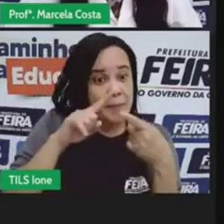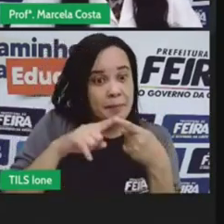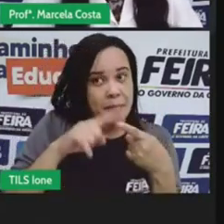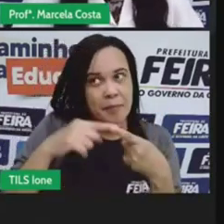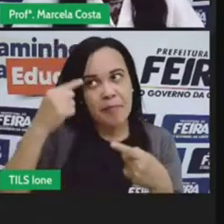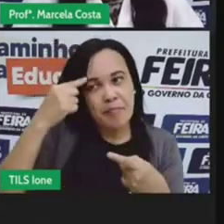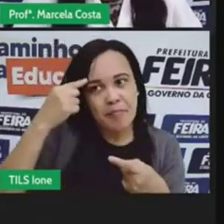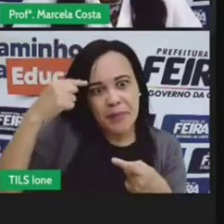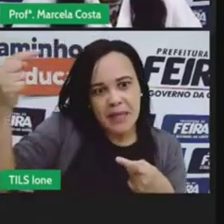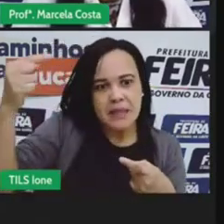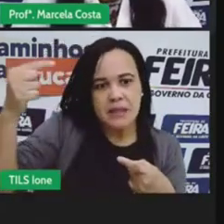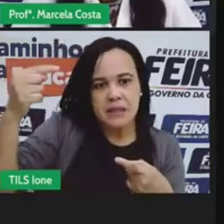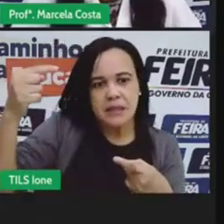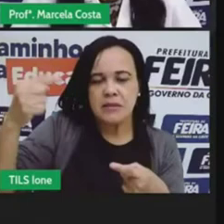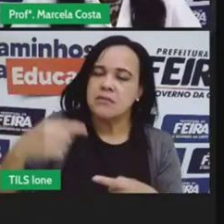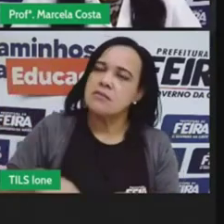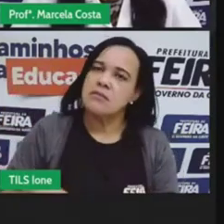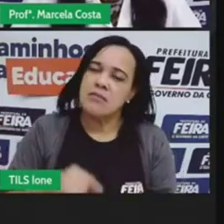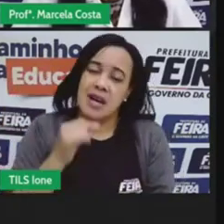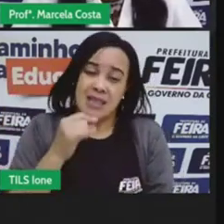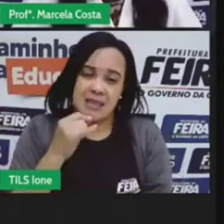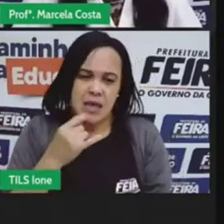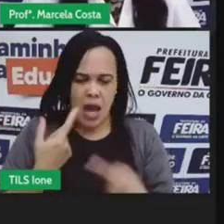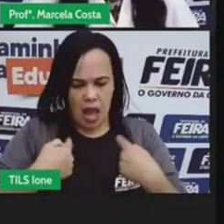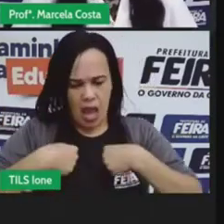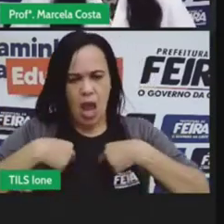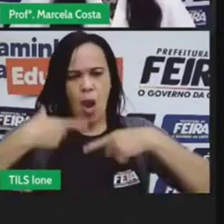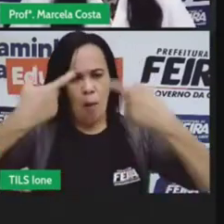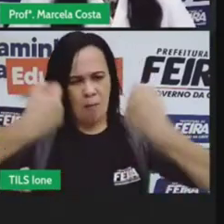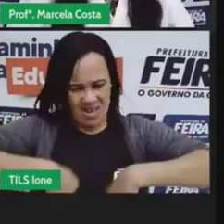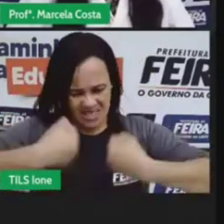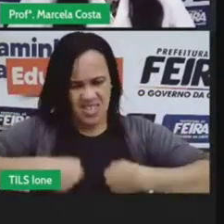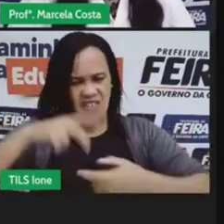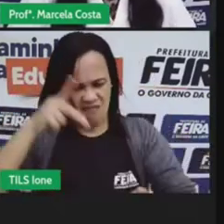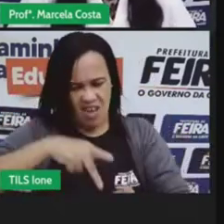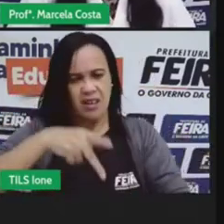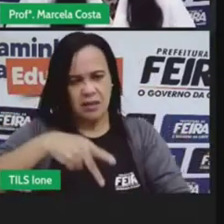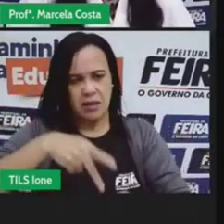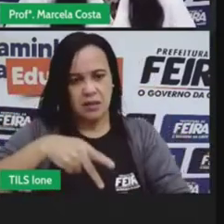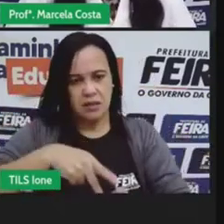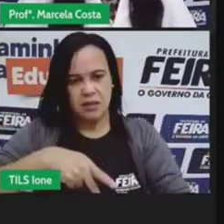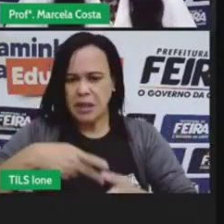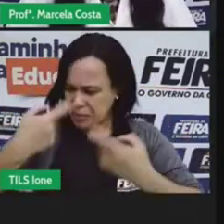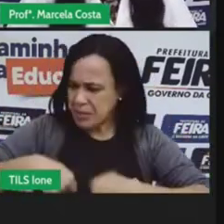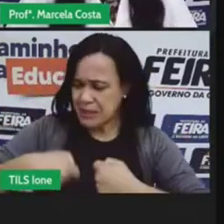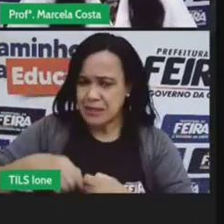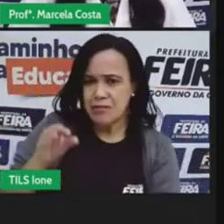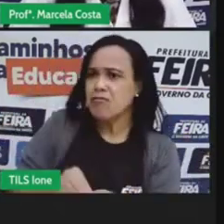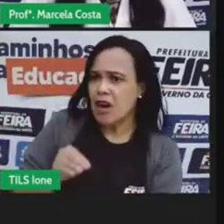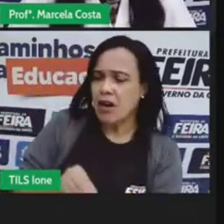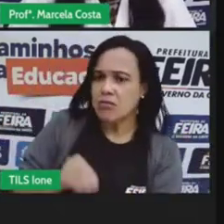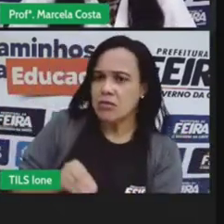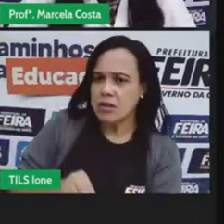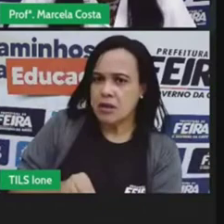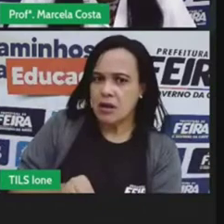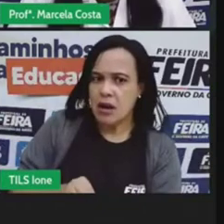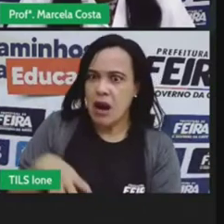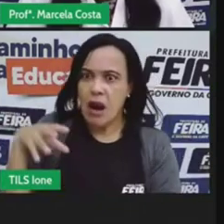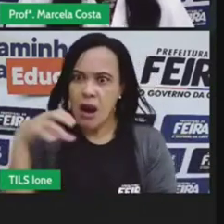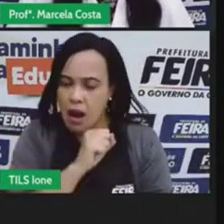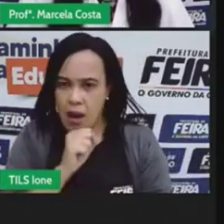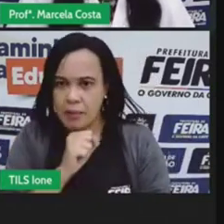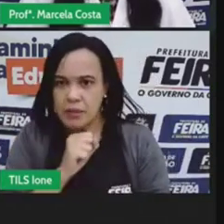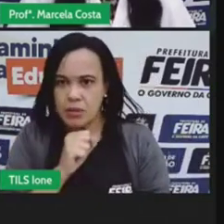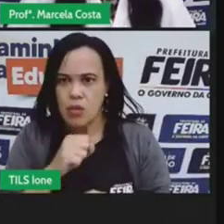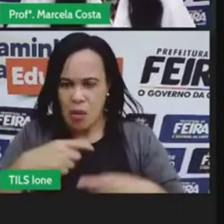necessidade de comprar algo você precisa realmente daquilo é algo urgente